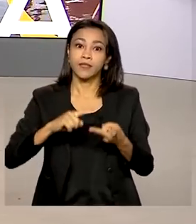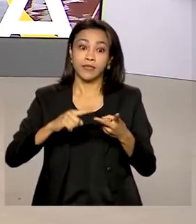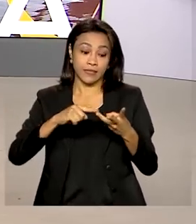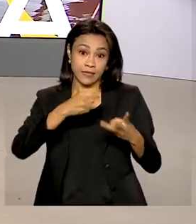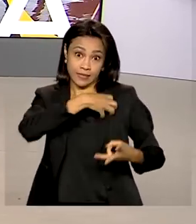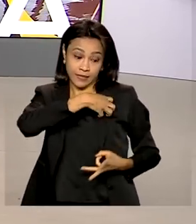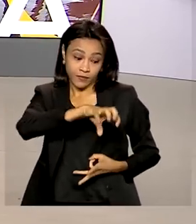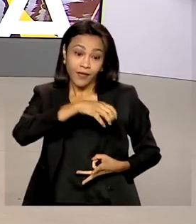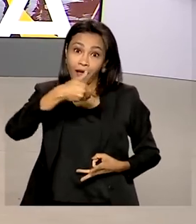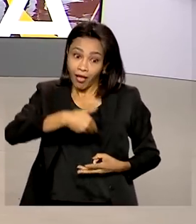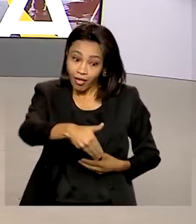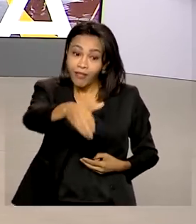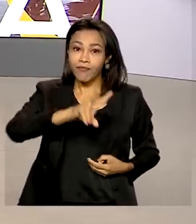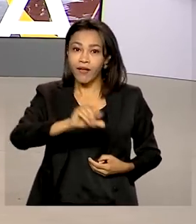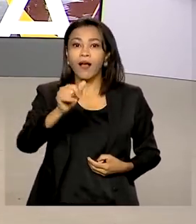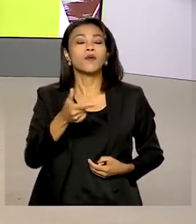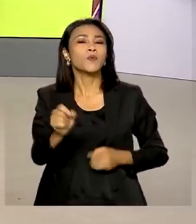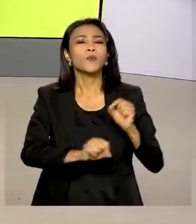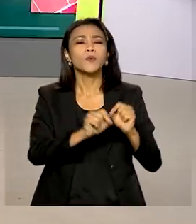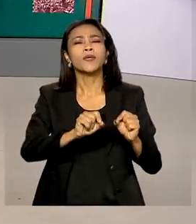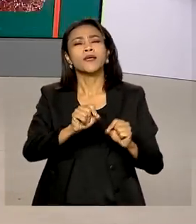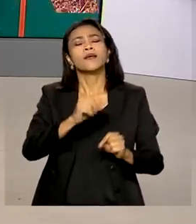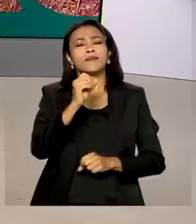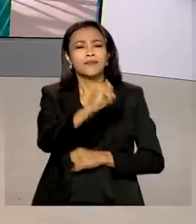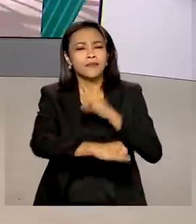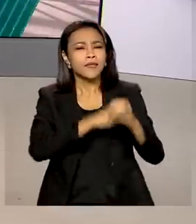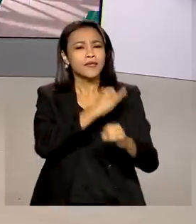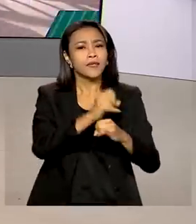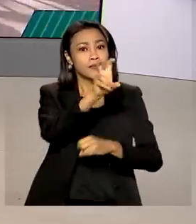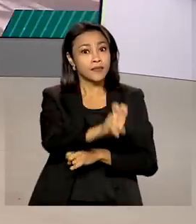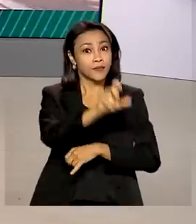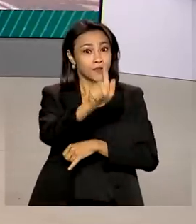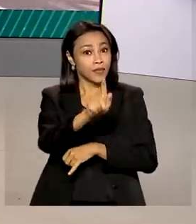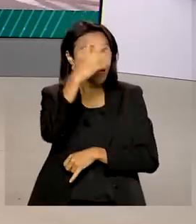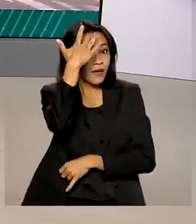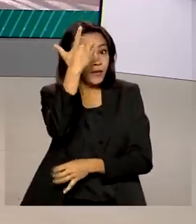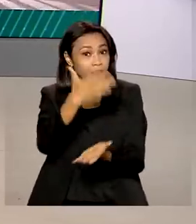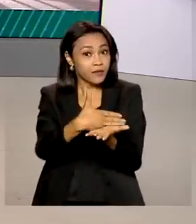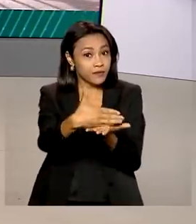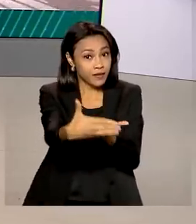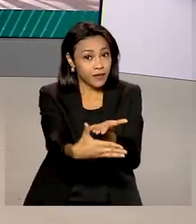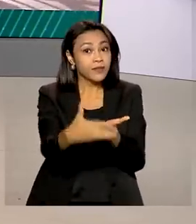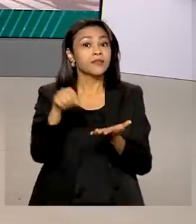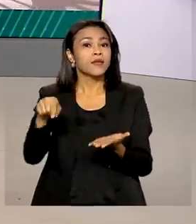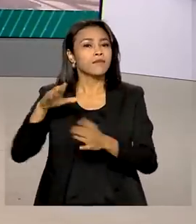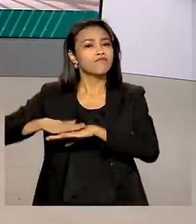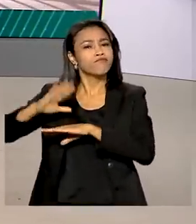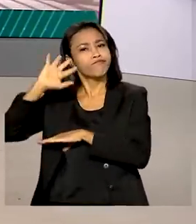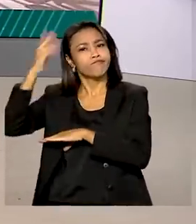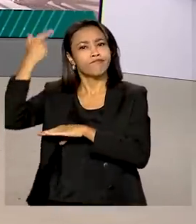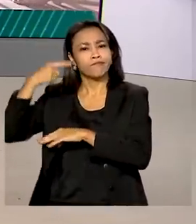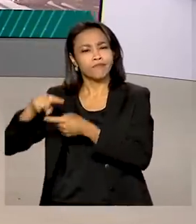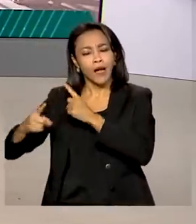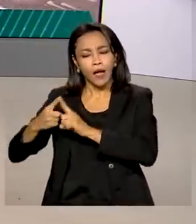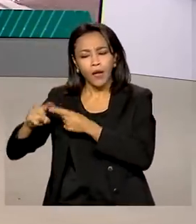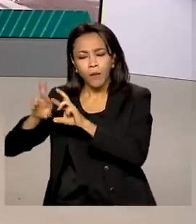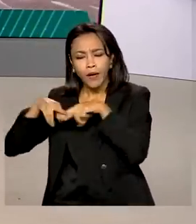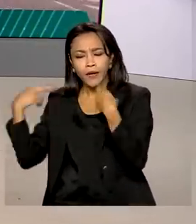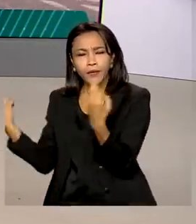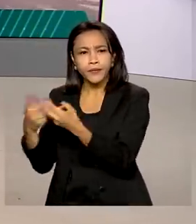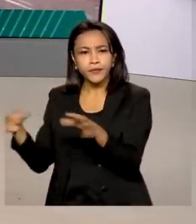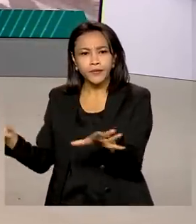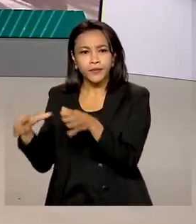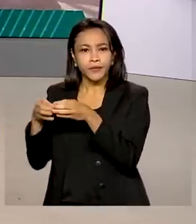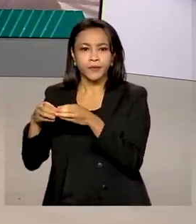próximas capitais a receberem o sinal da internet 5G a partir de amanhã. A deliberação ocorreu durante reunião da Agência Nacional